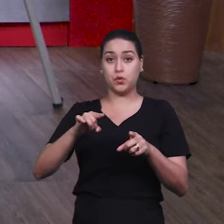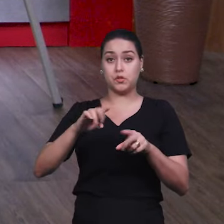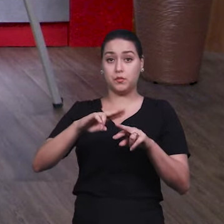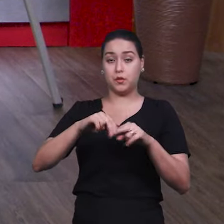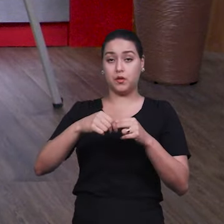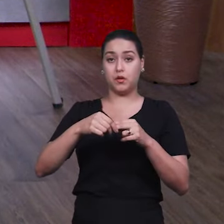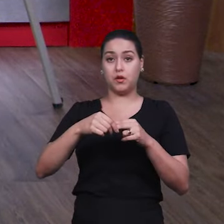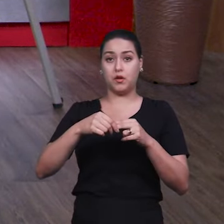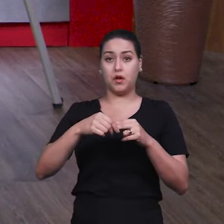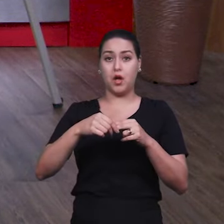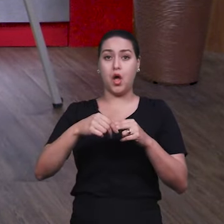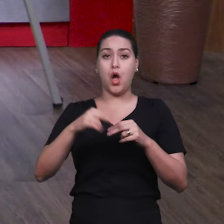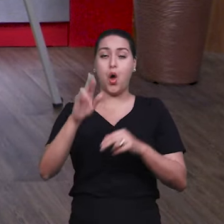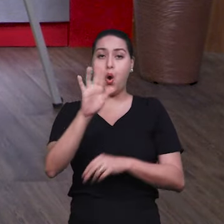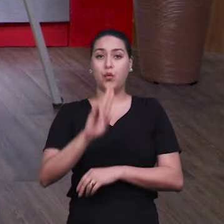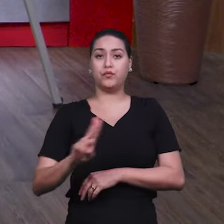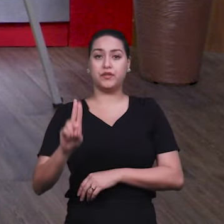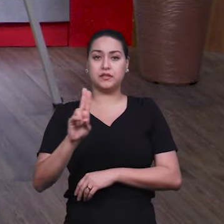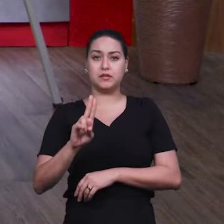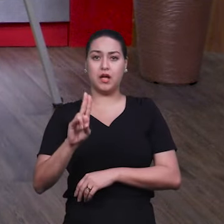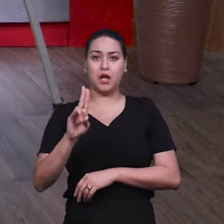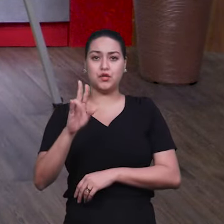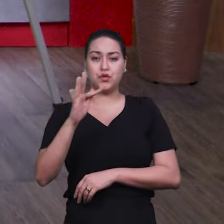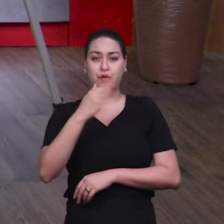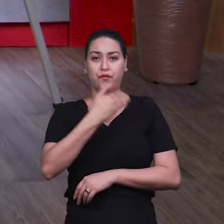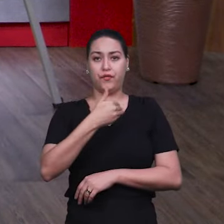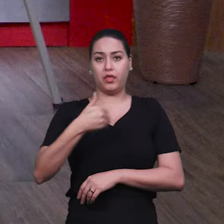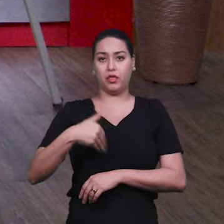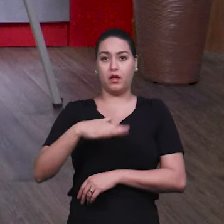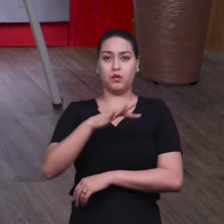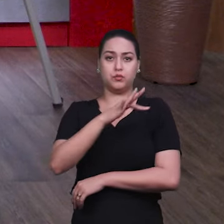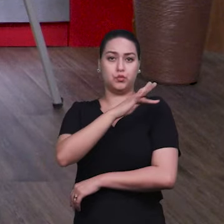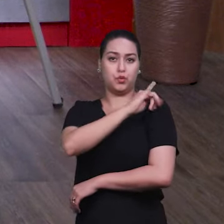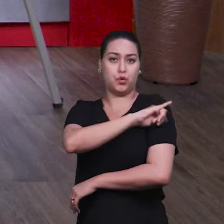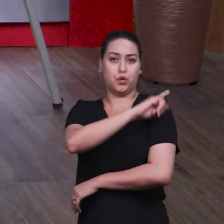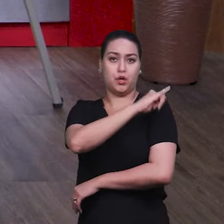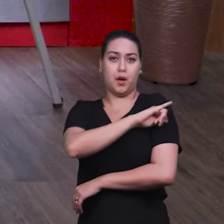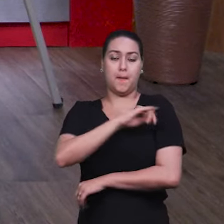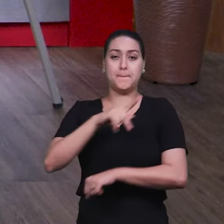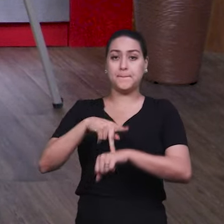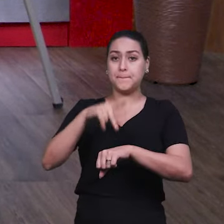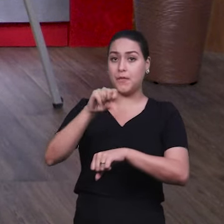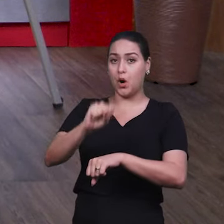Federal do Rio de Janeiro, pós-graduada em Pedagogia do Piano,